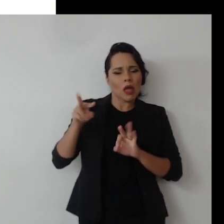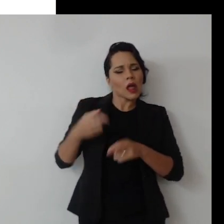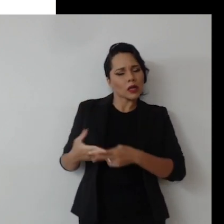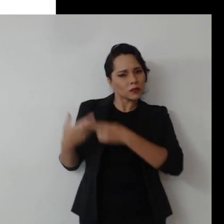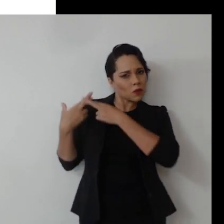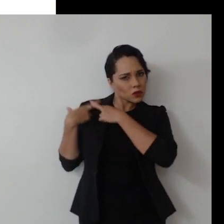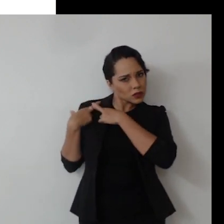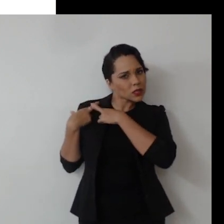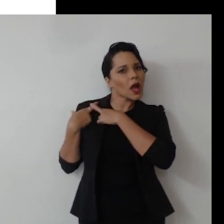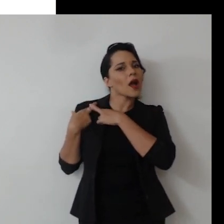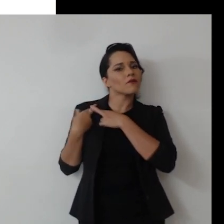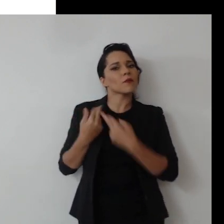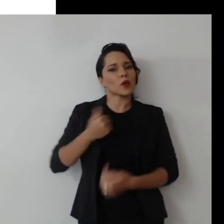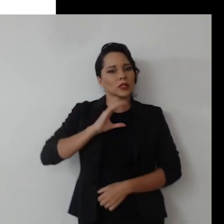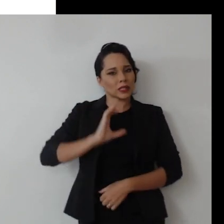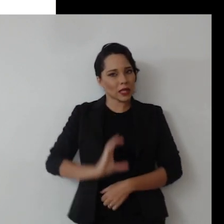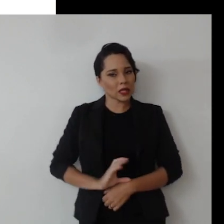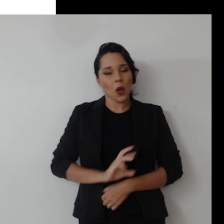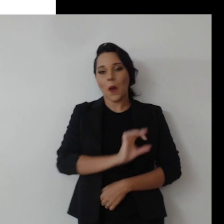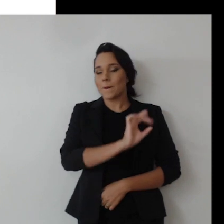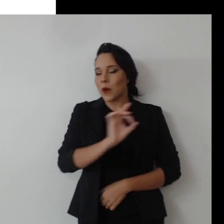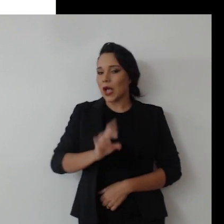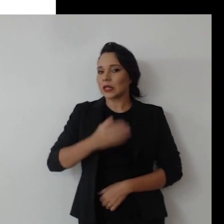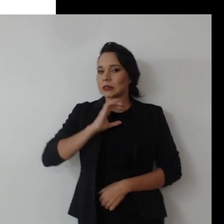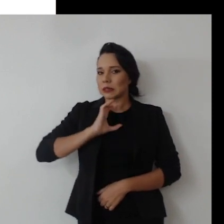responsável seja, né? Com os seus cidadãos,